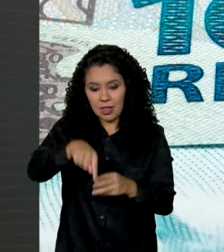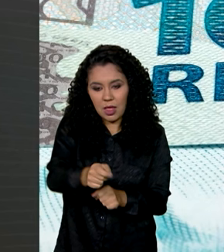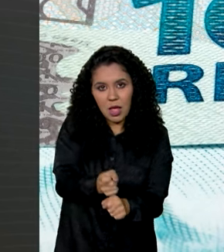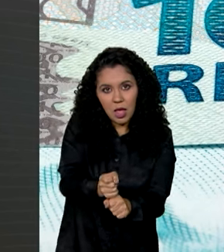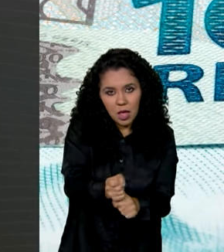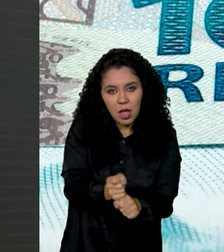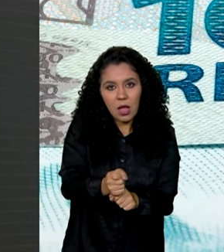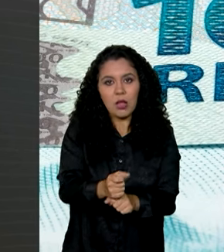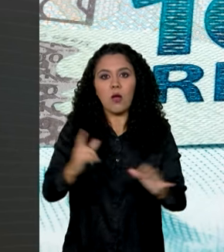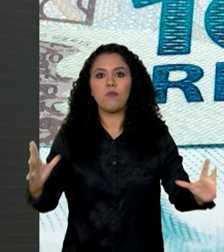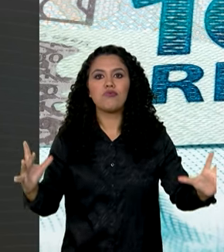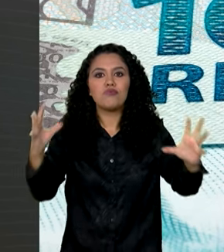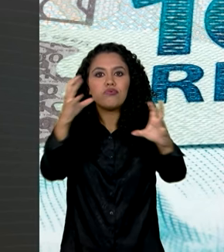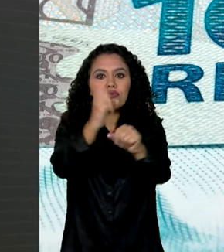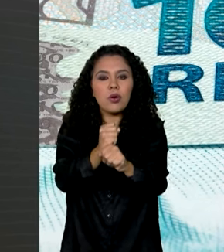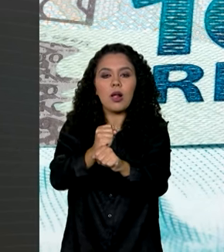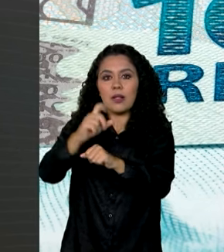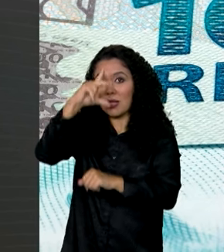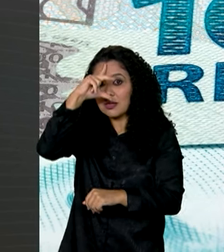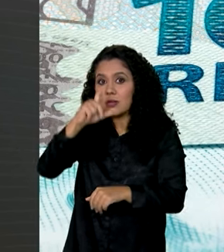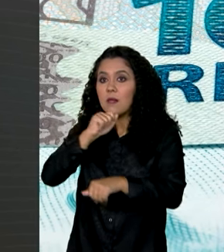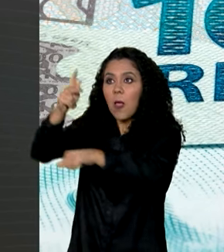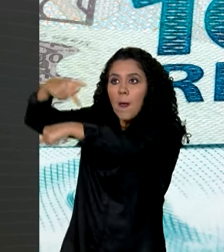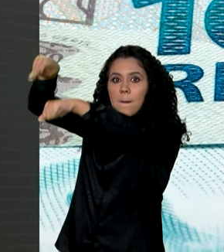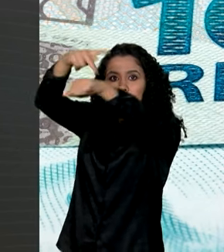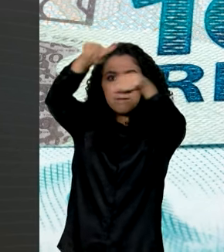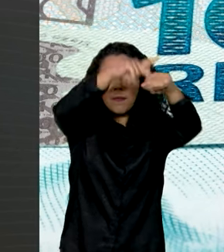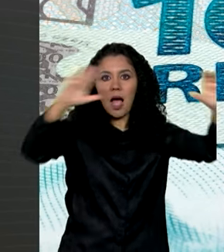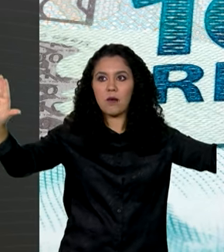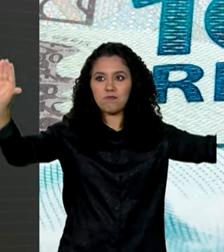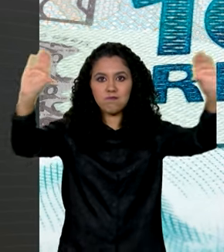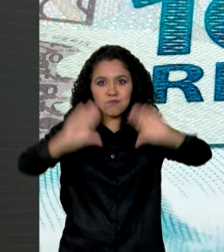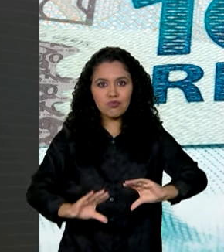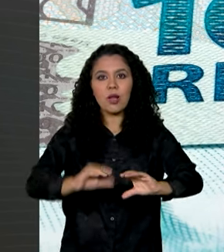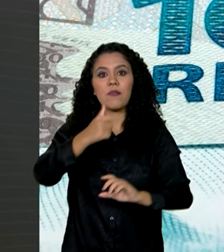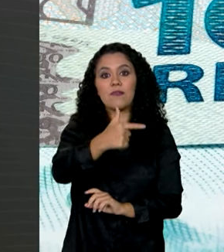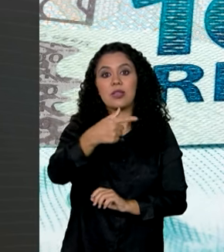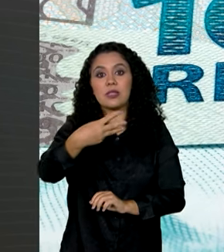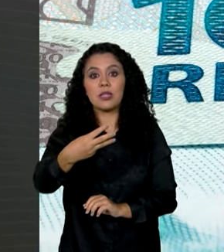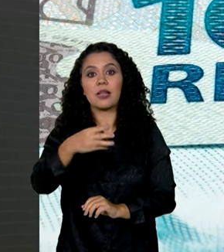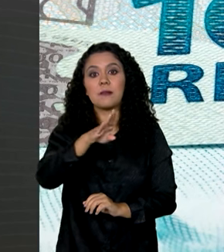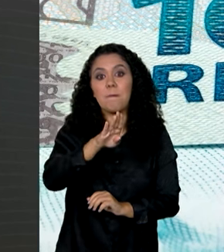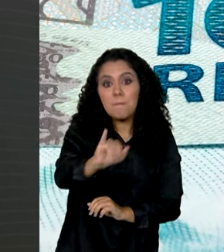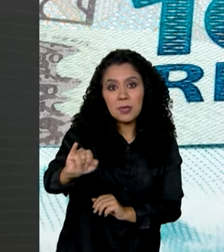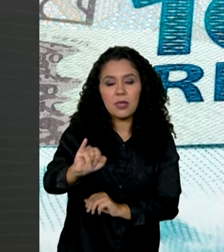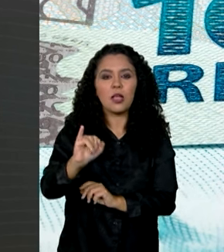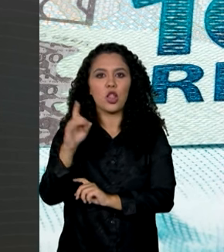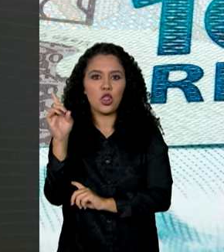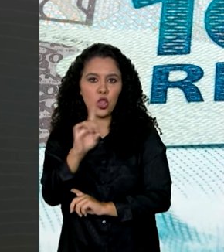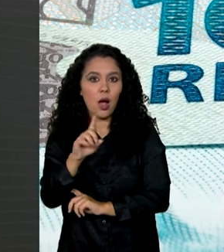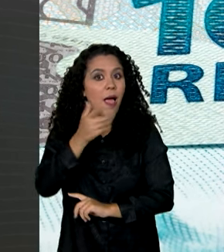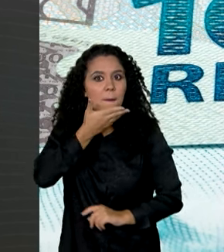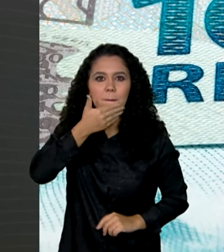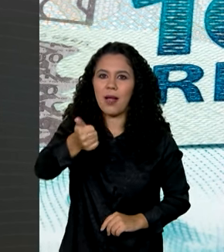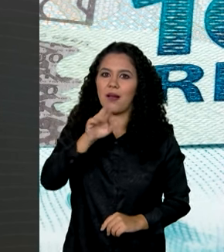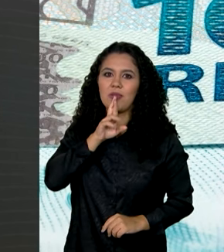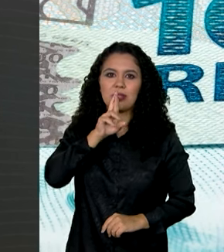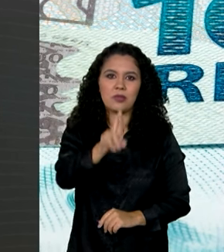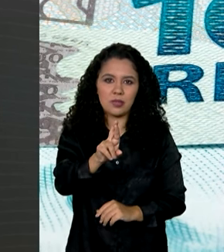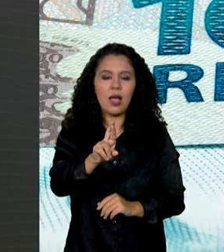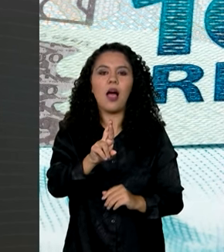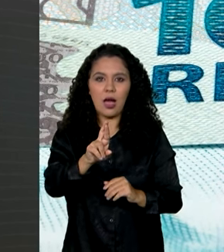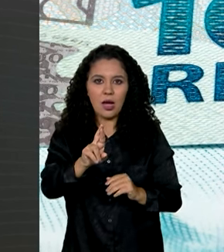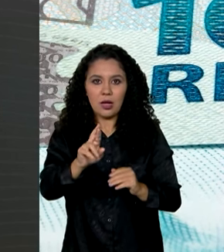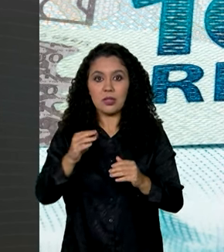o acumulado em investimento estrangeiro chegou a 23,3 bilhões de dólares. É o melhor resultado desde